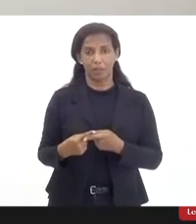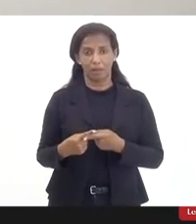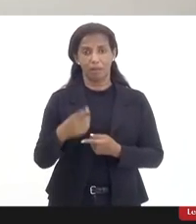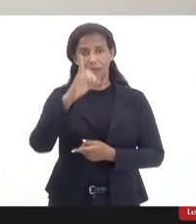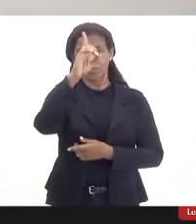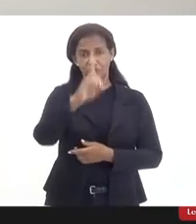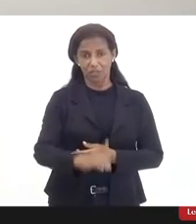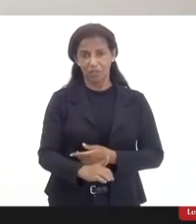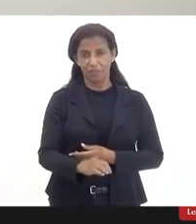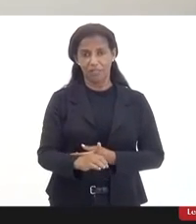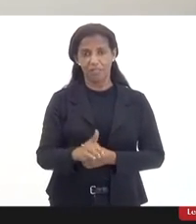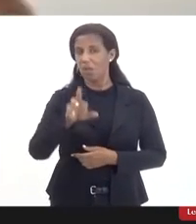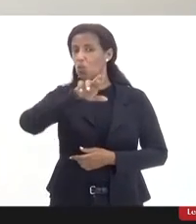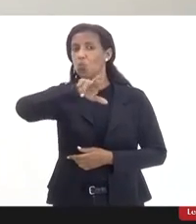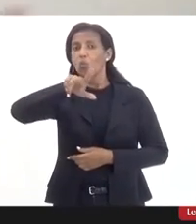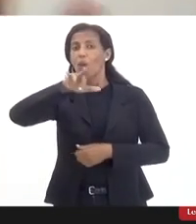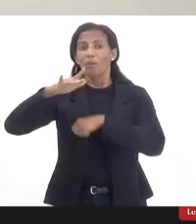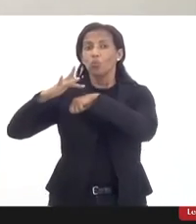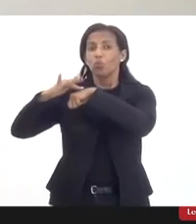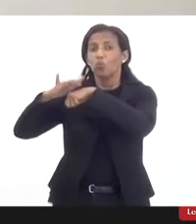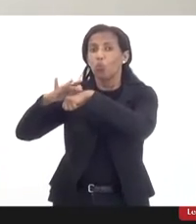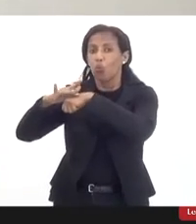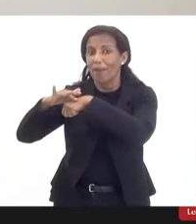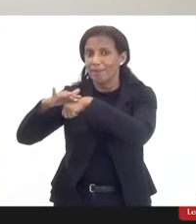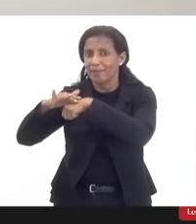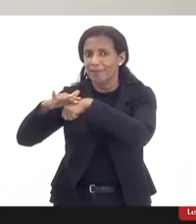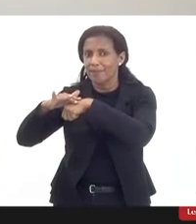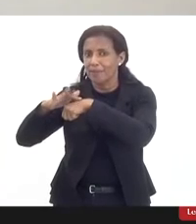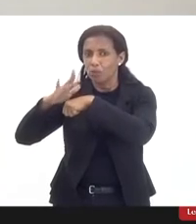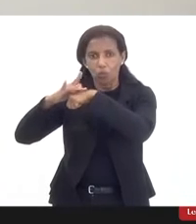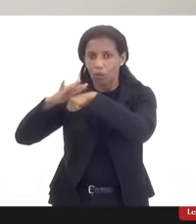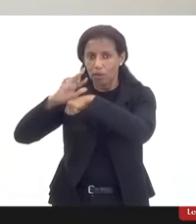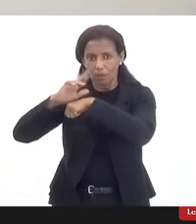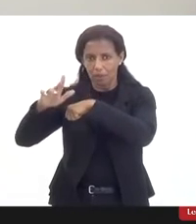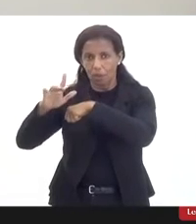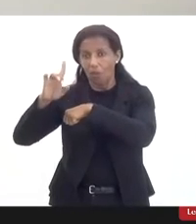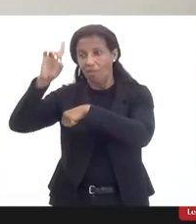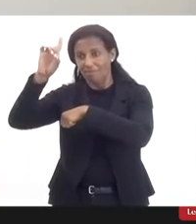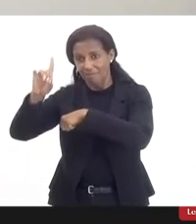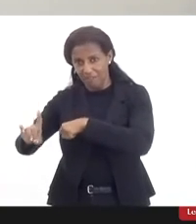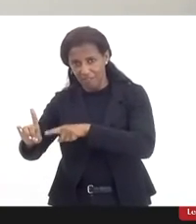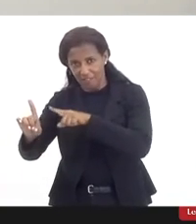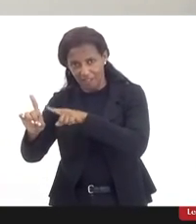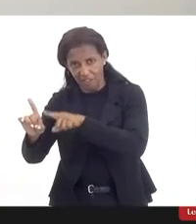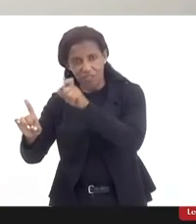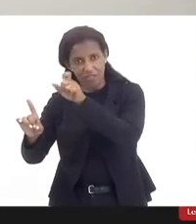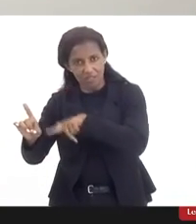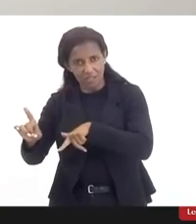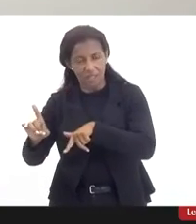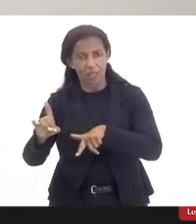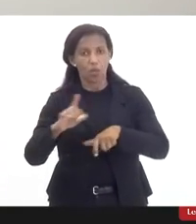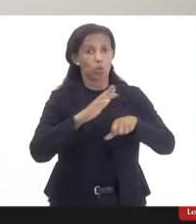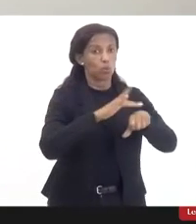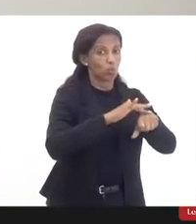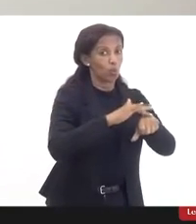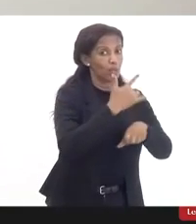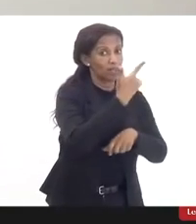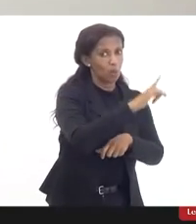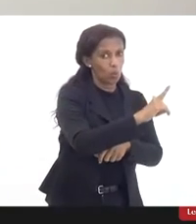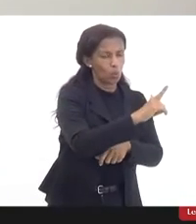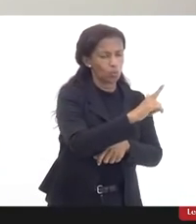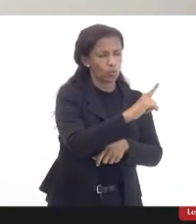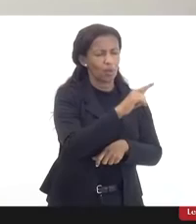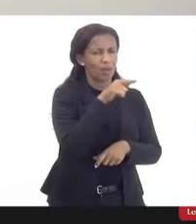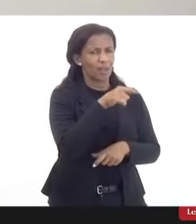deficiências não são doenças. Doença é uma coisa, deficiência é outra coisa, a gente precisa tirar esse estigma. E a gente só vai tirar esse